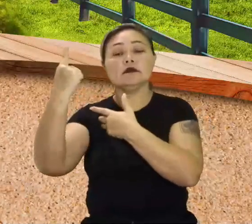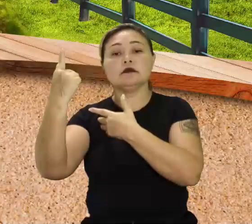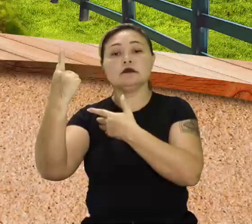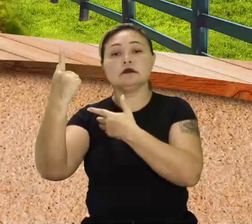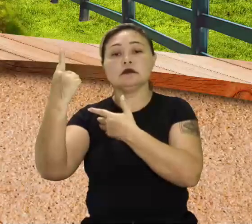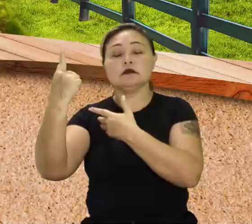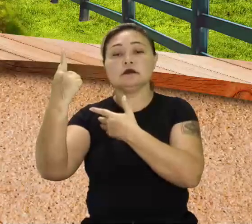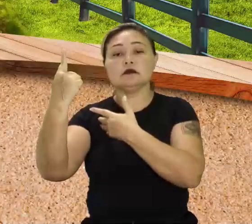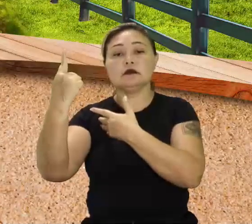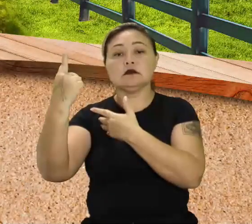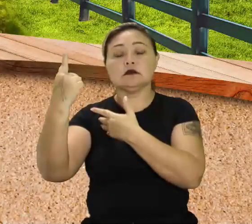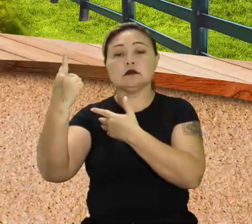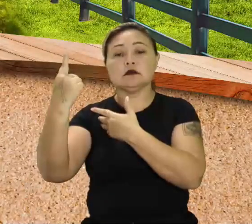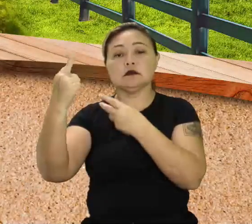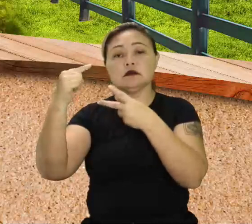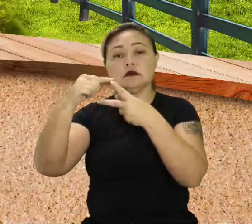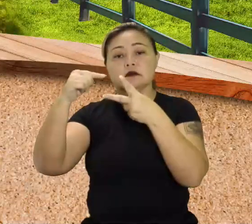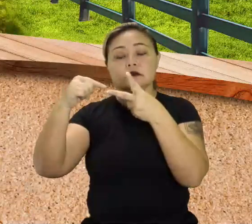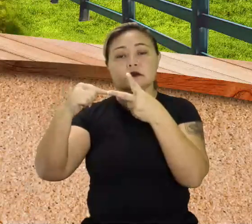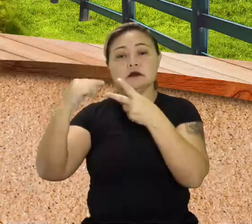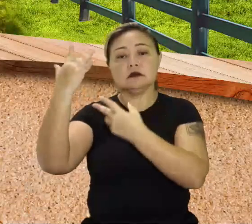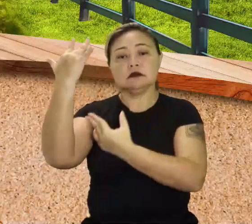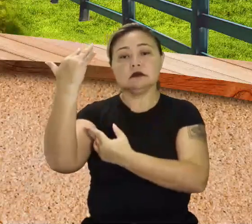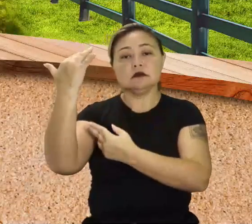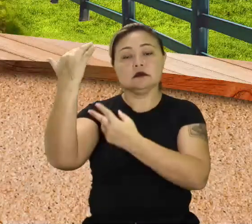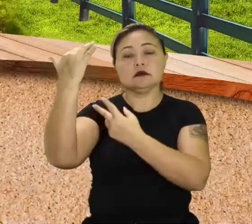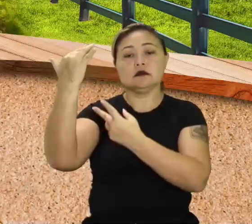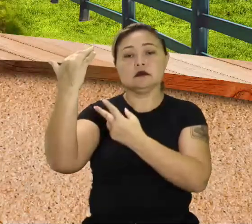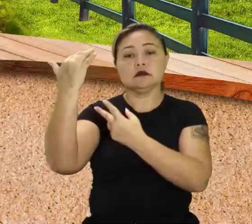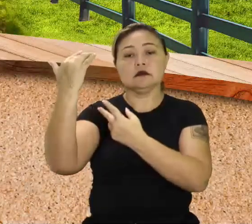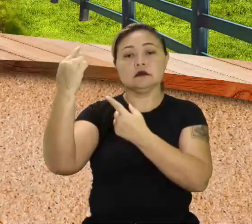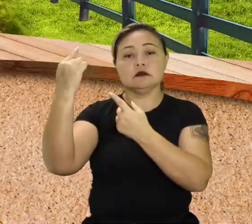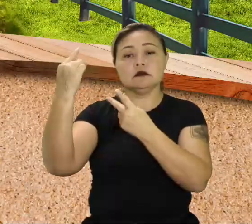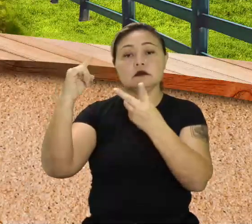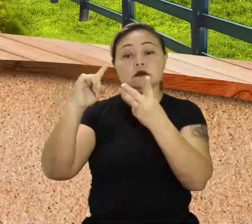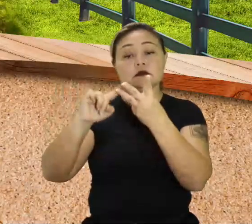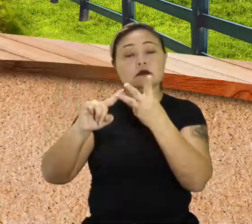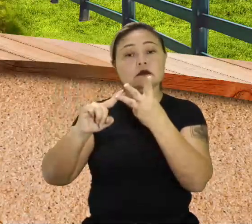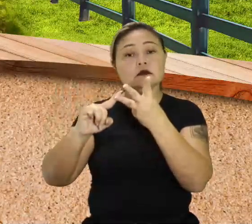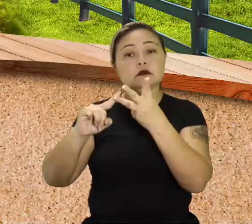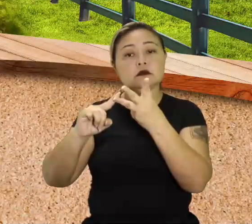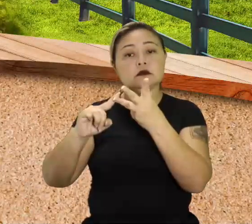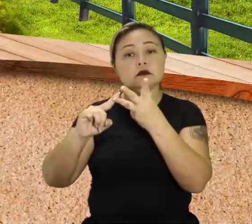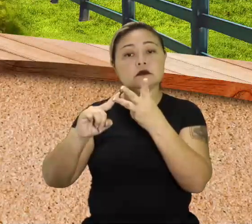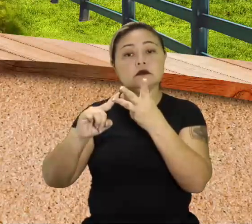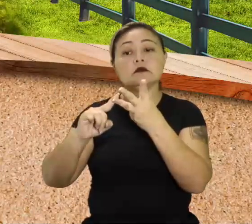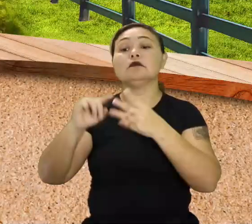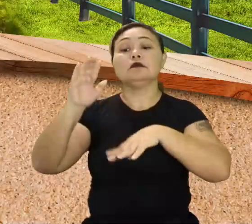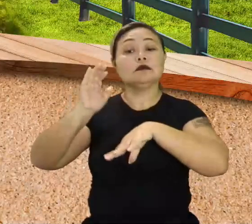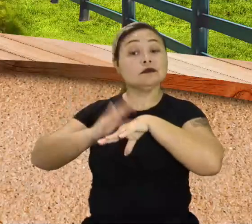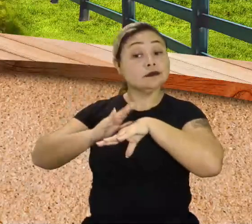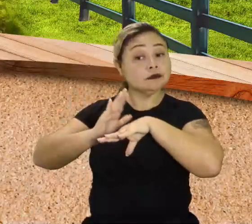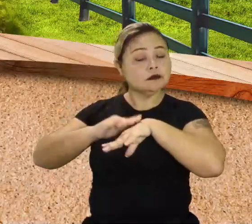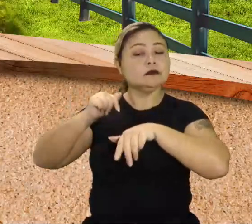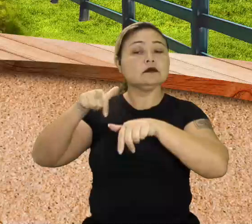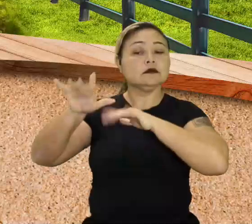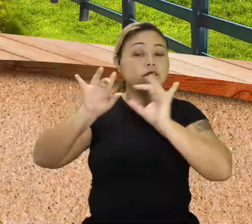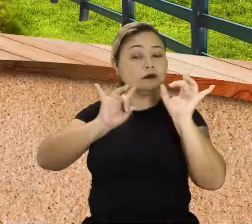competição, sombreamento e mão de obra